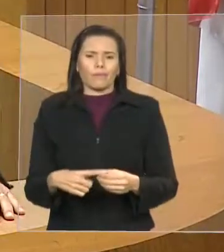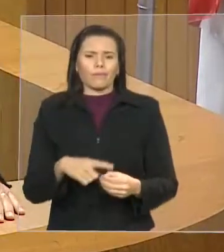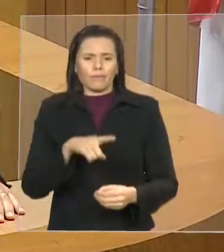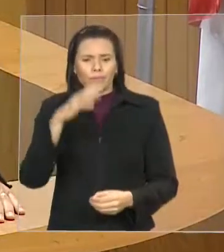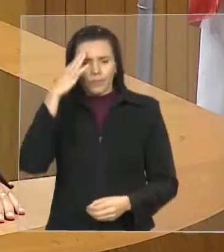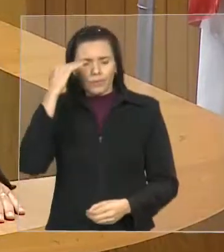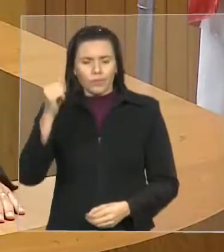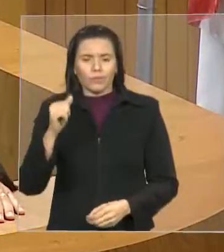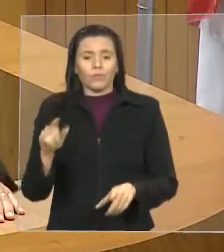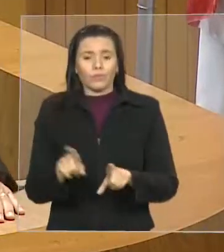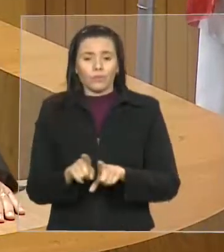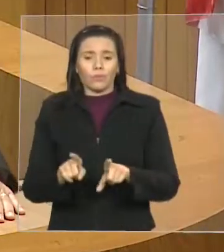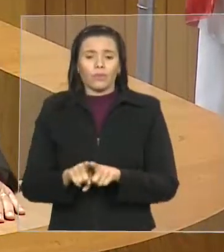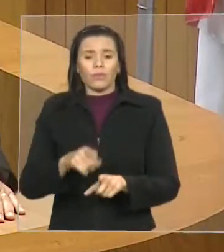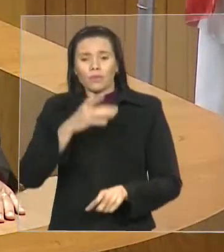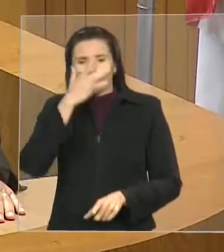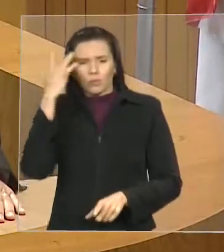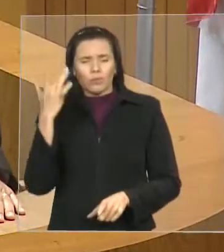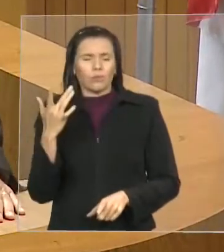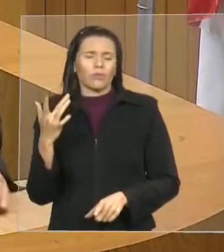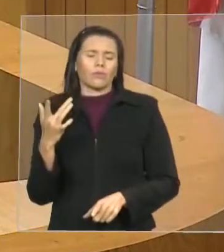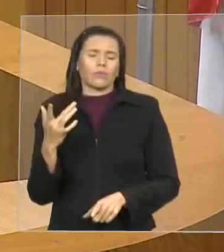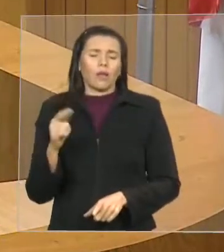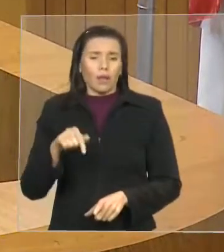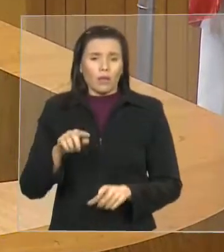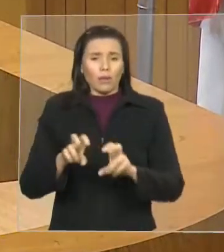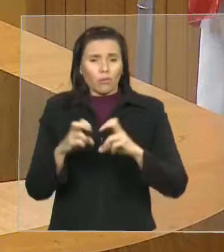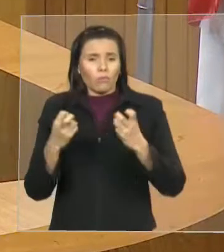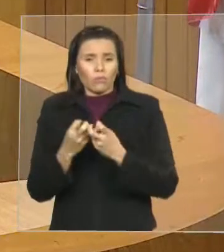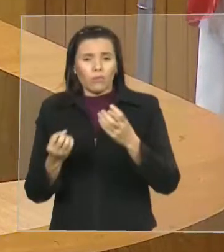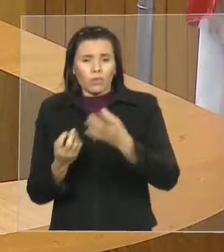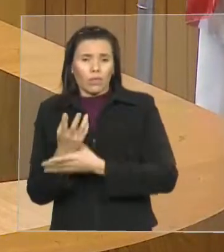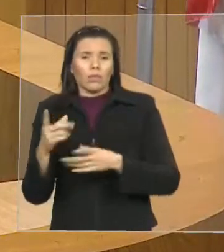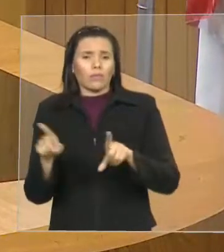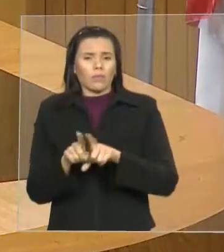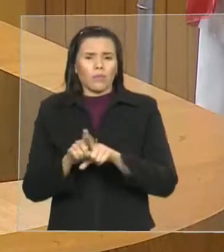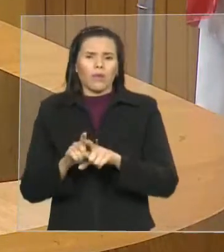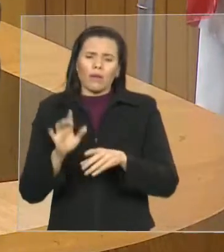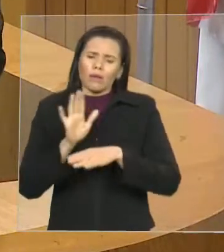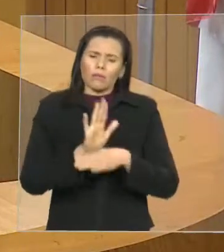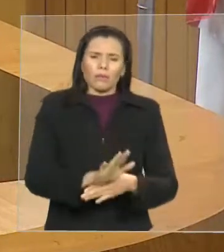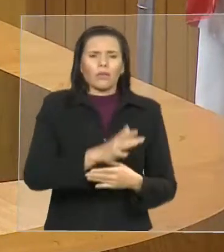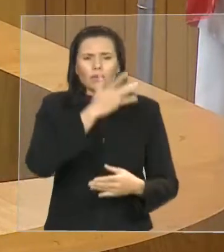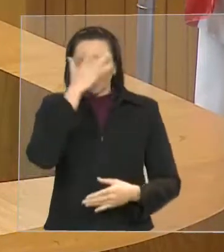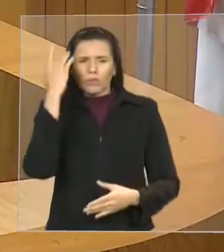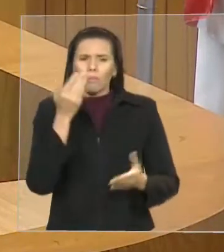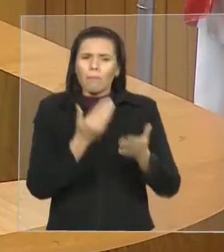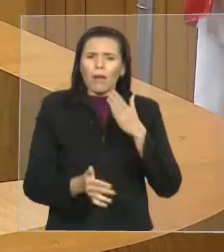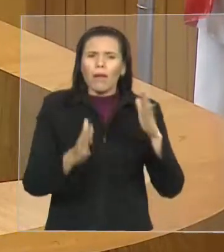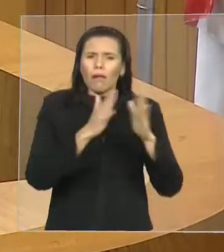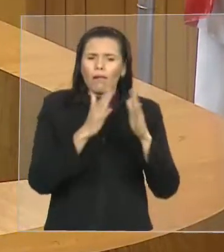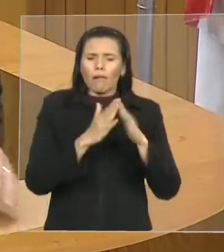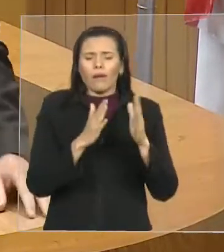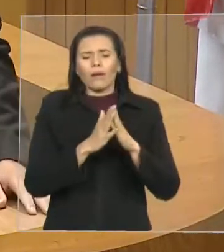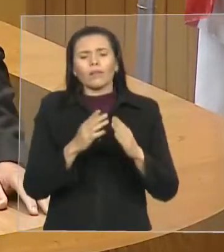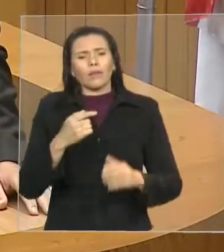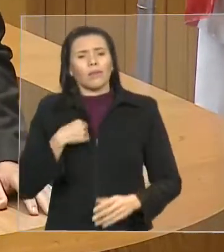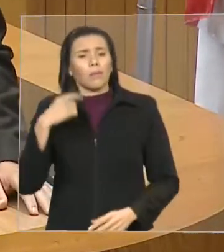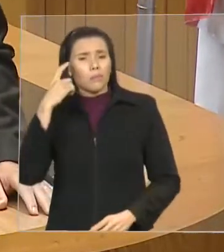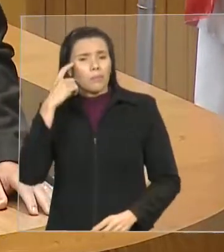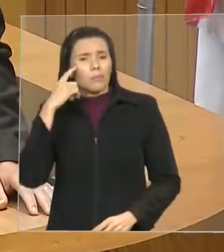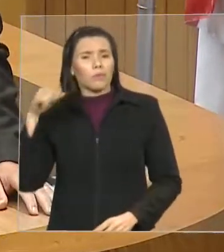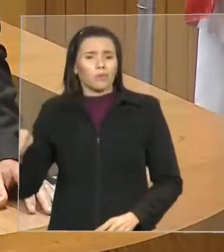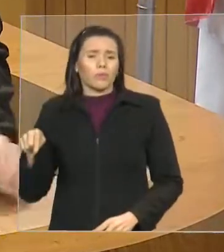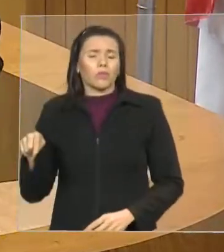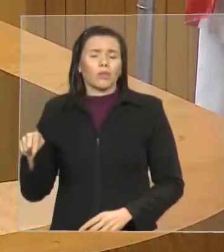dos desabrigados da enchente, assim como as comissões, esses documentos que têm que vir de forma oficial por parte do governo